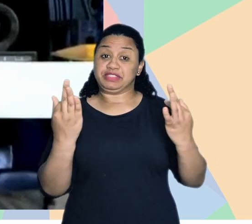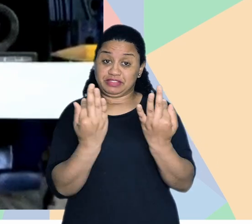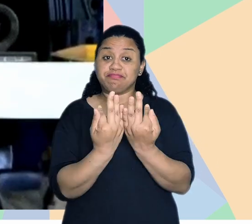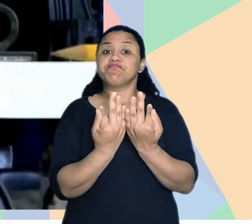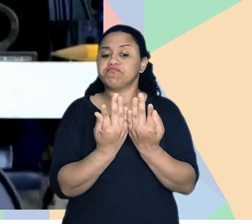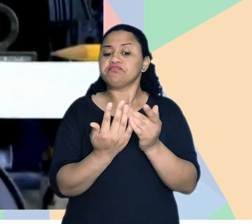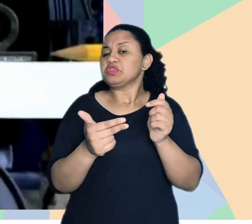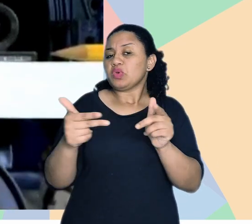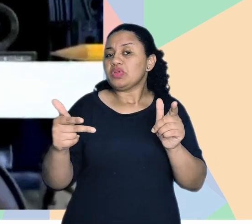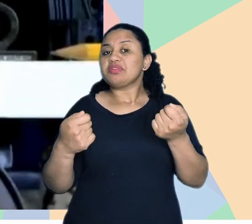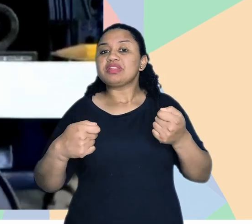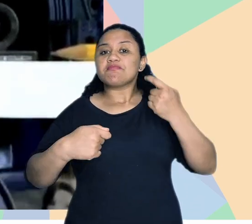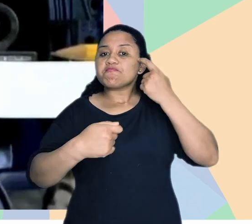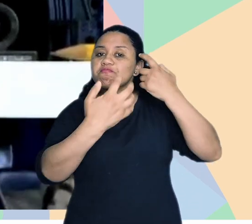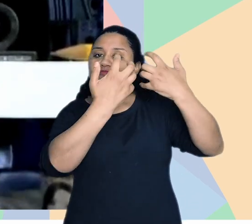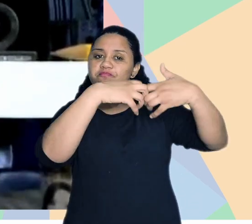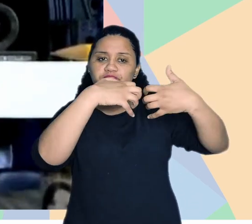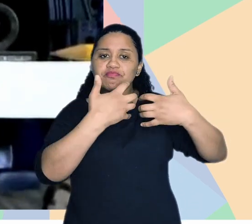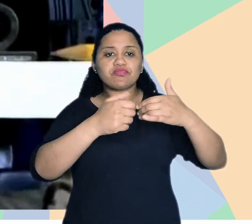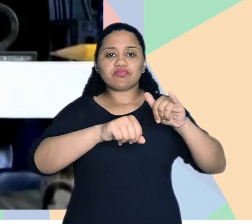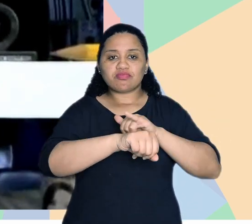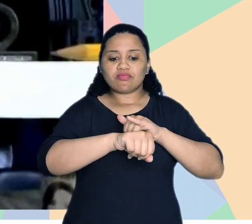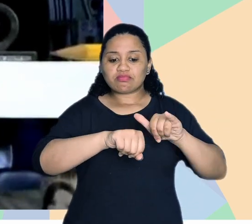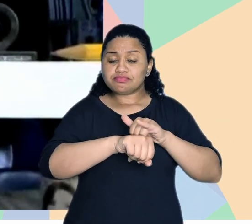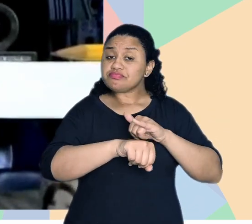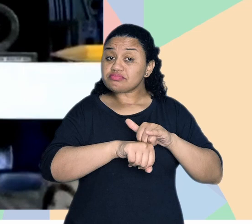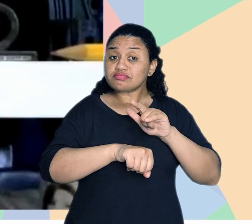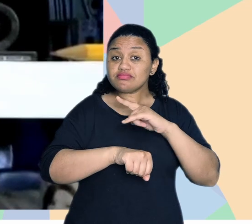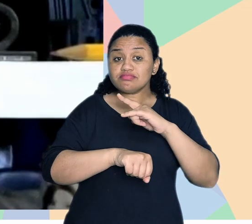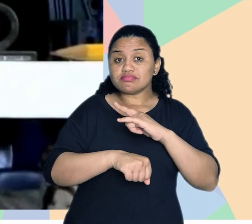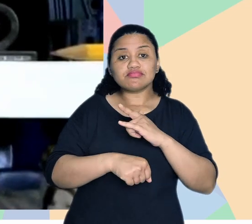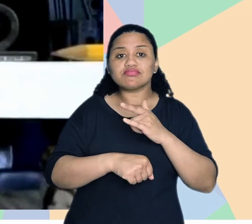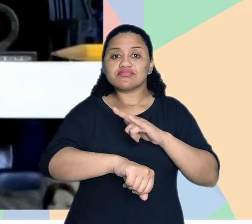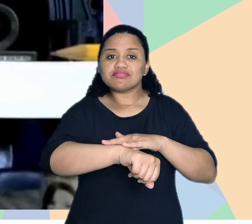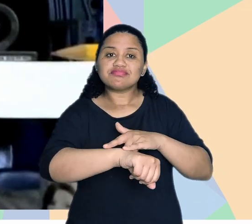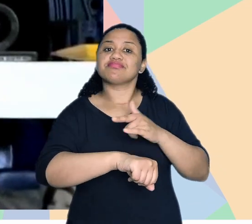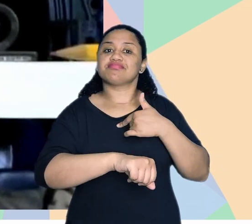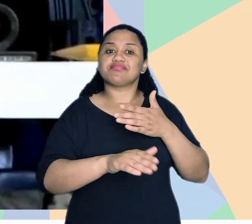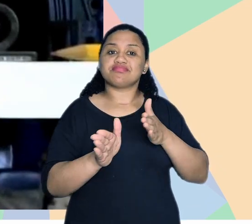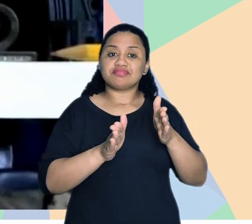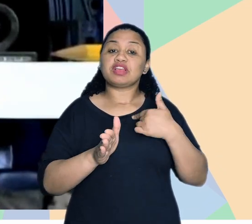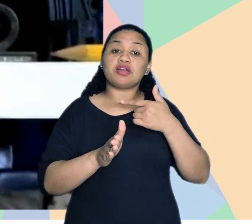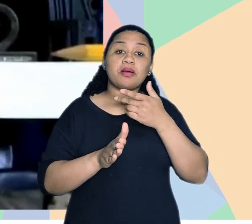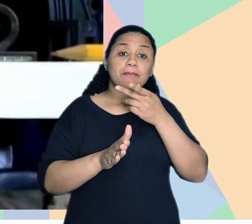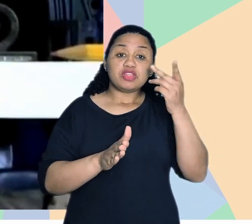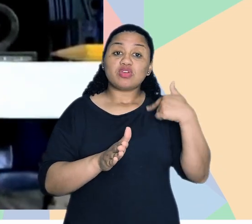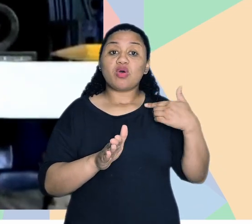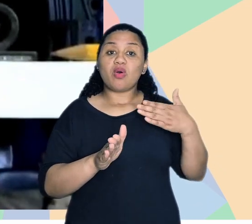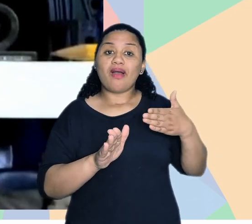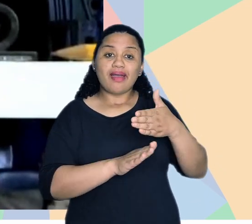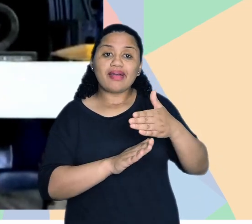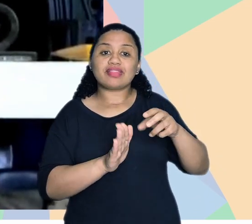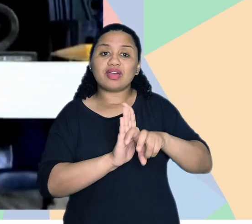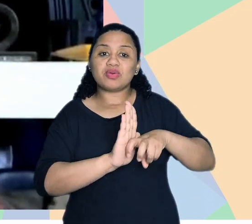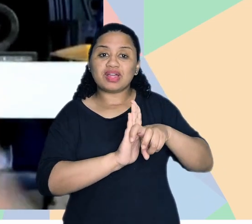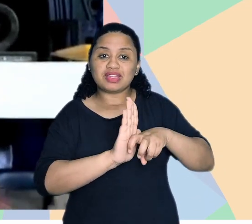que precisam ser pensadas, né? O box acessível, né? Que a pessoa entre com a cadeira de rodas no